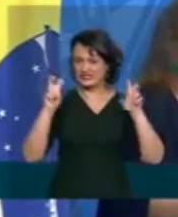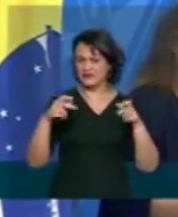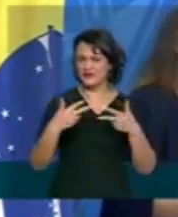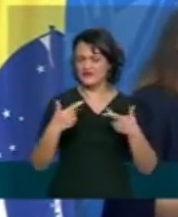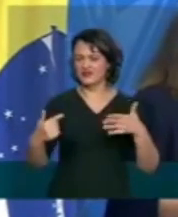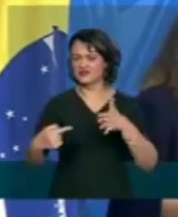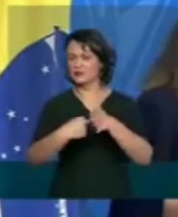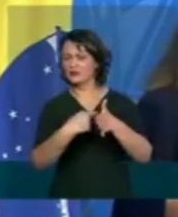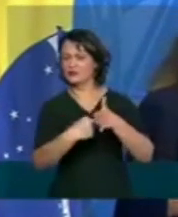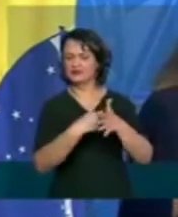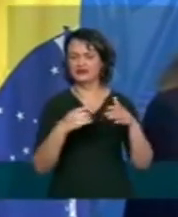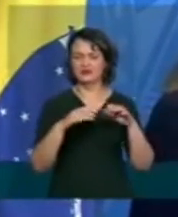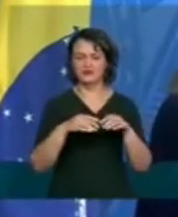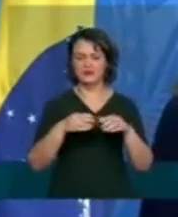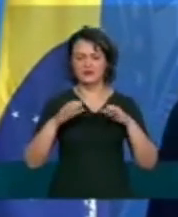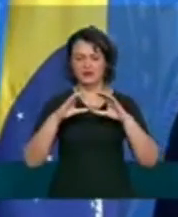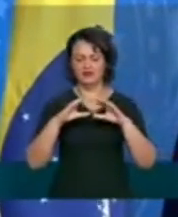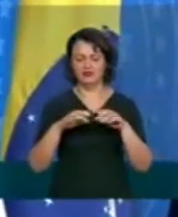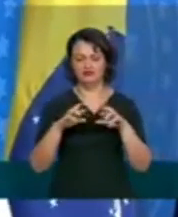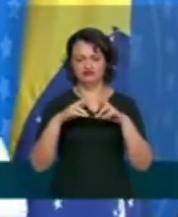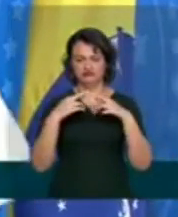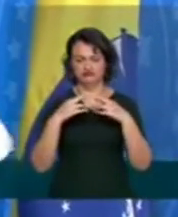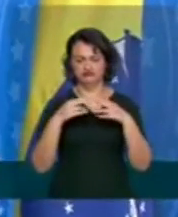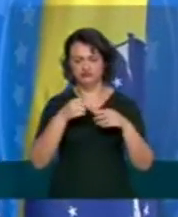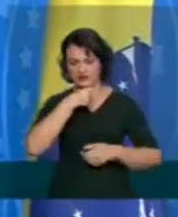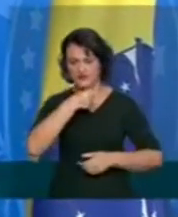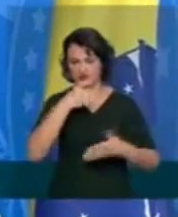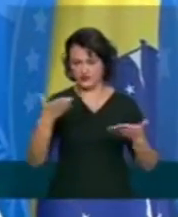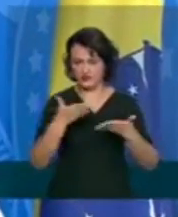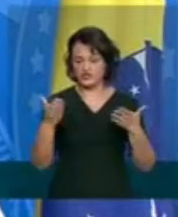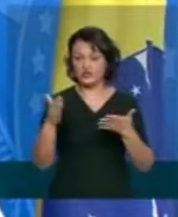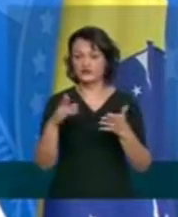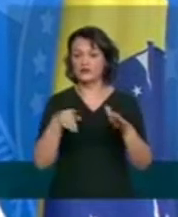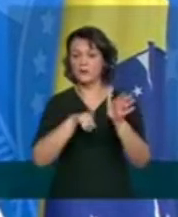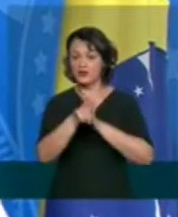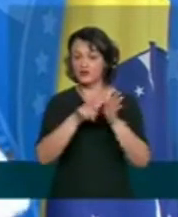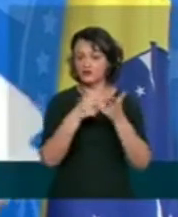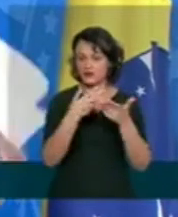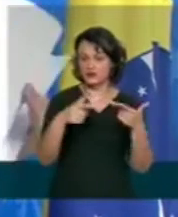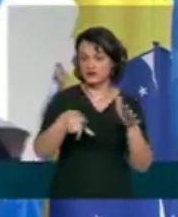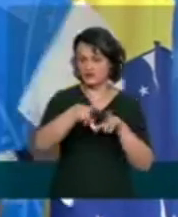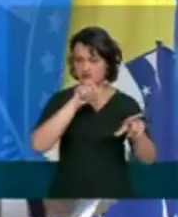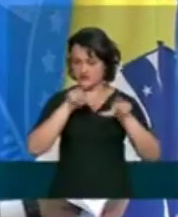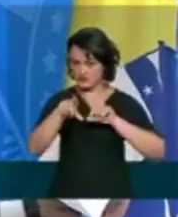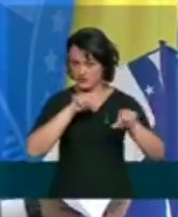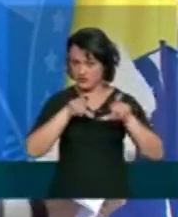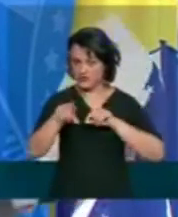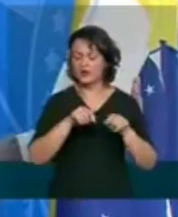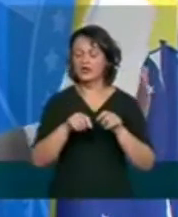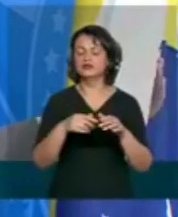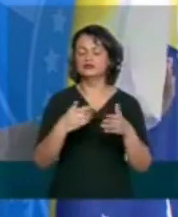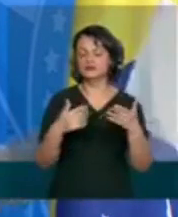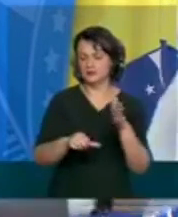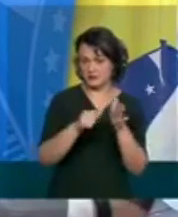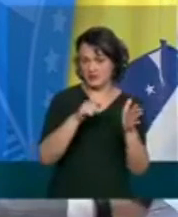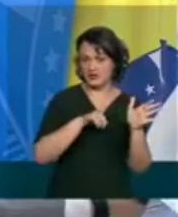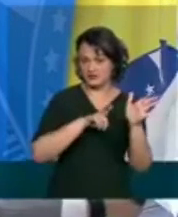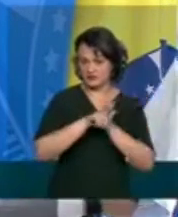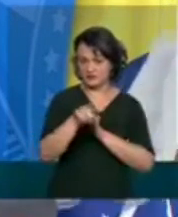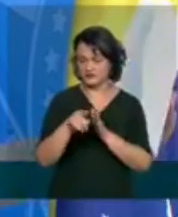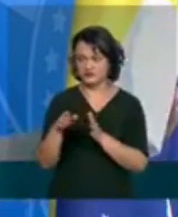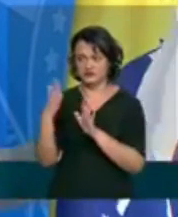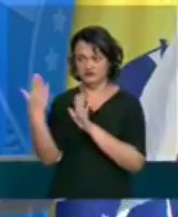selecionados aqui para a coletiva de hoje nós já separamos as perguntas que foram enviadas antecipadamente então eu vou fazer primeiramente as perguntas para o